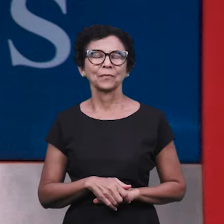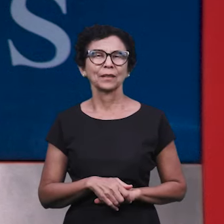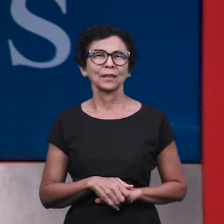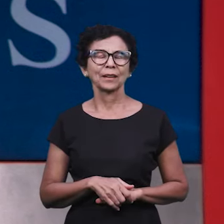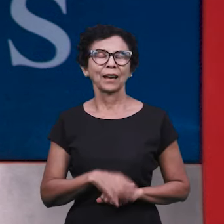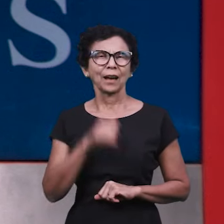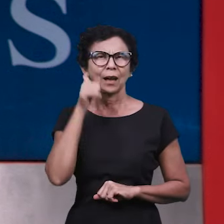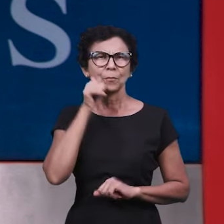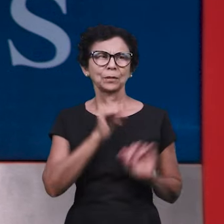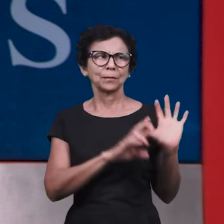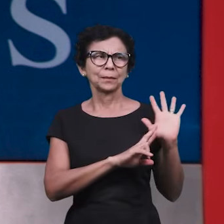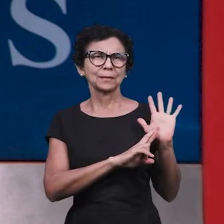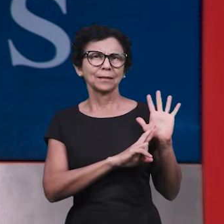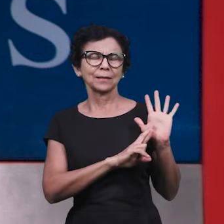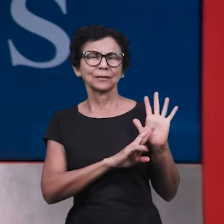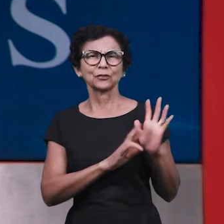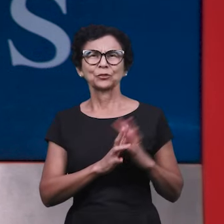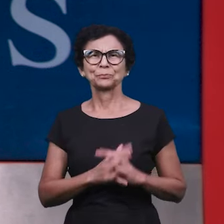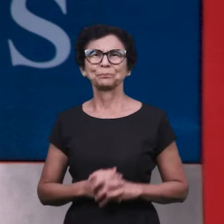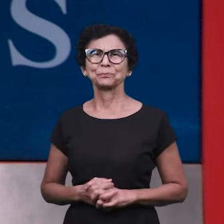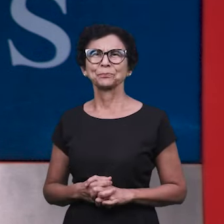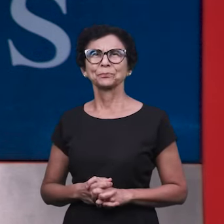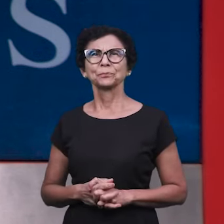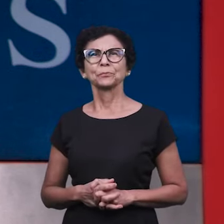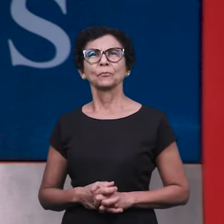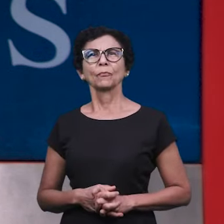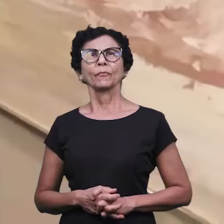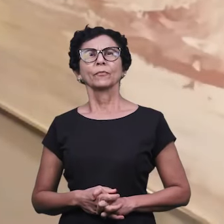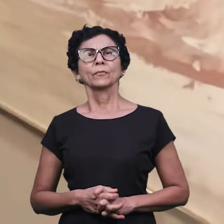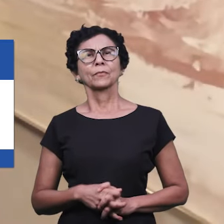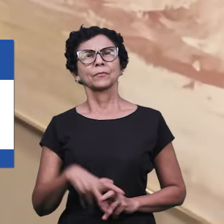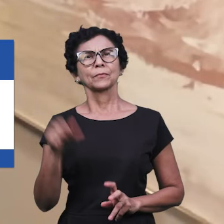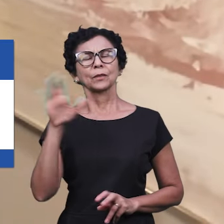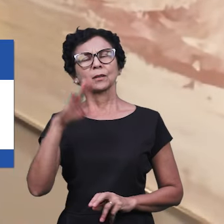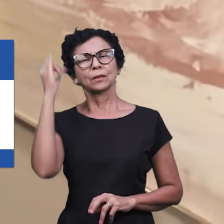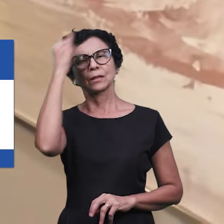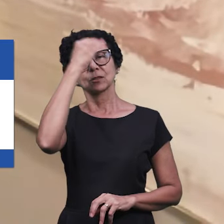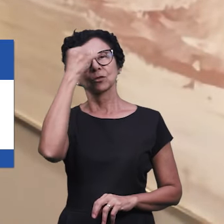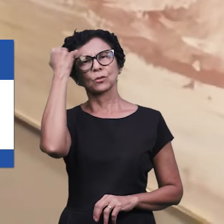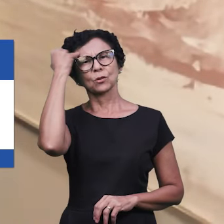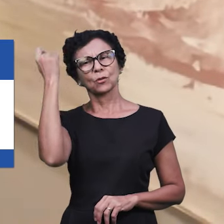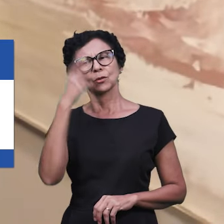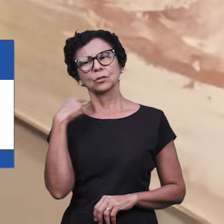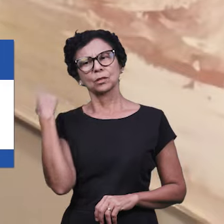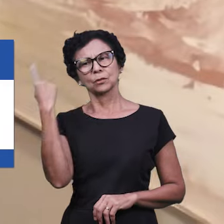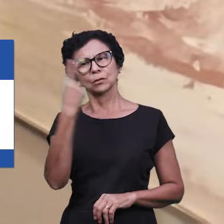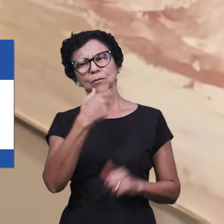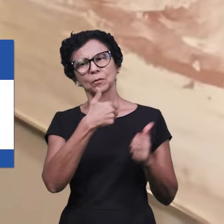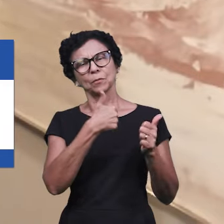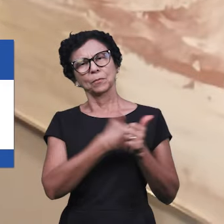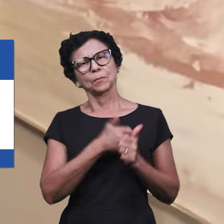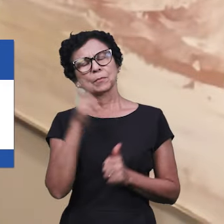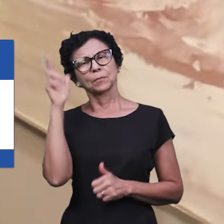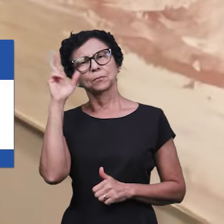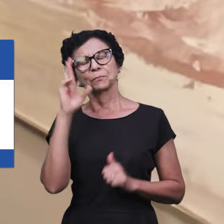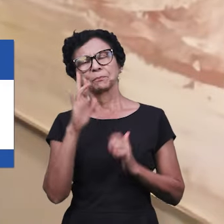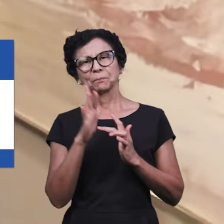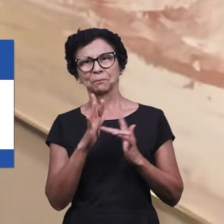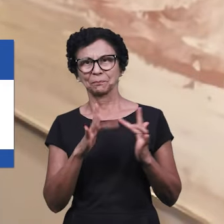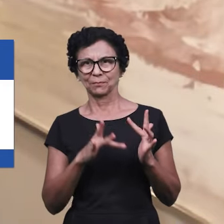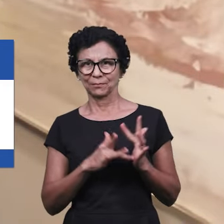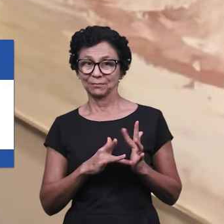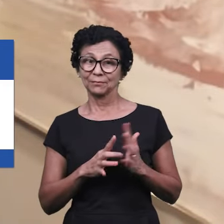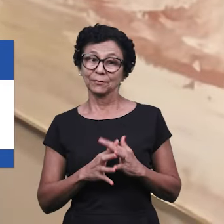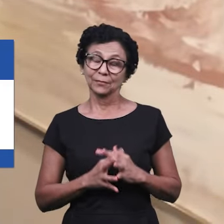a nossa irmã Isabela Pelt, trazendo notícias aqui no Manaim News. Olá Jorge e a todos que nos acompanham. A paz do